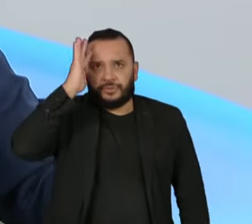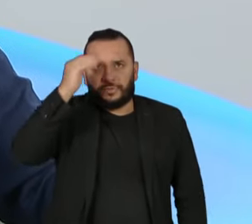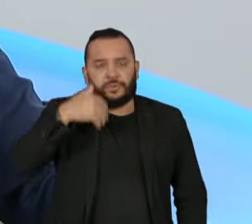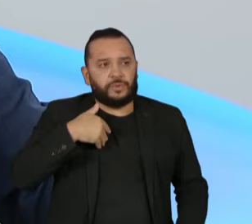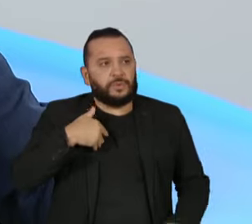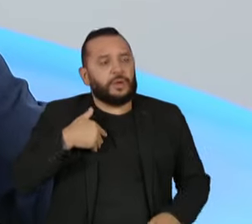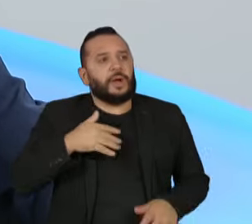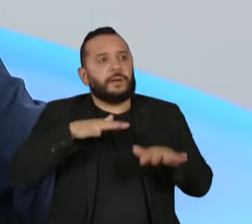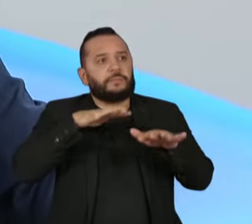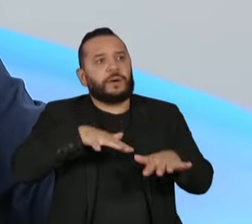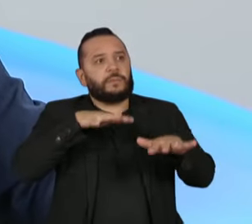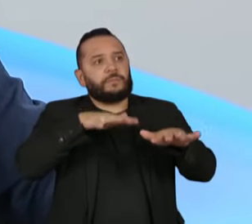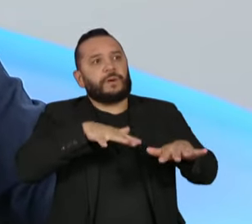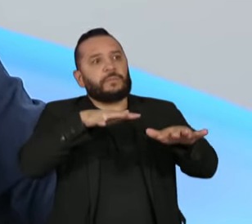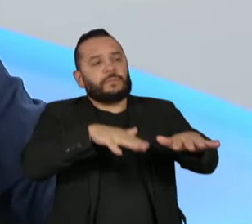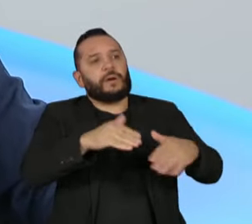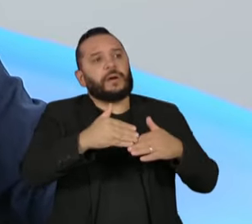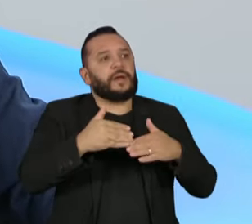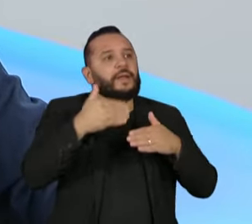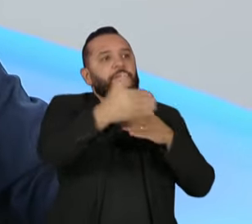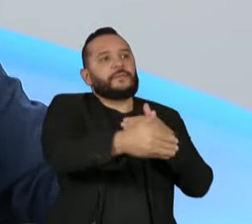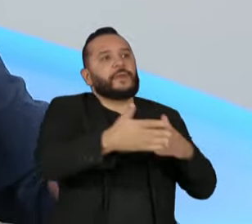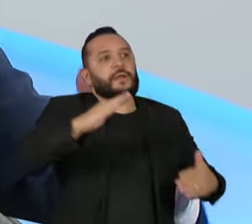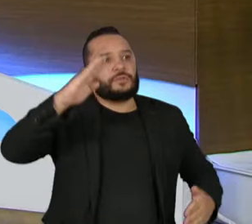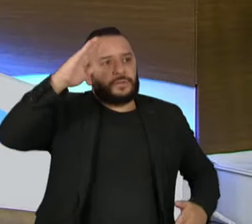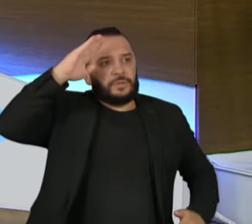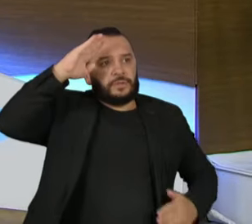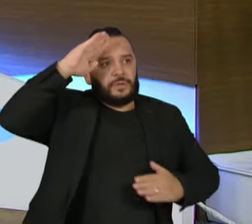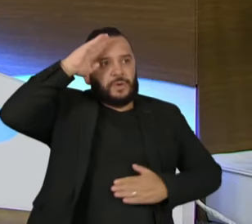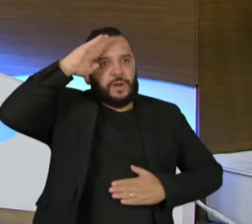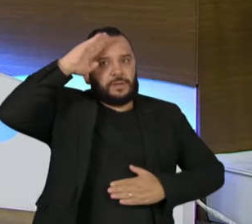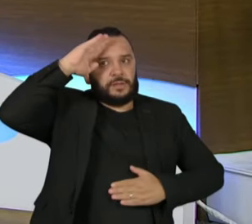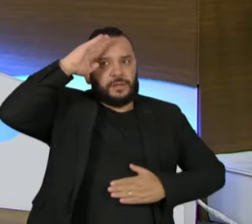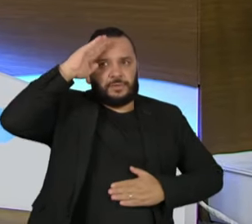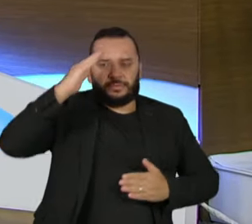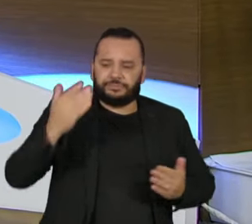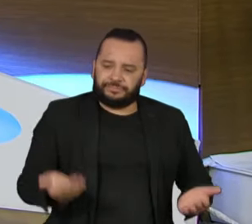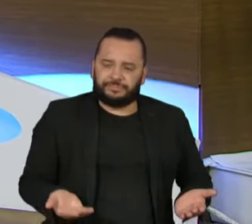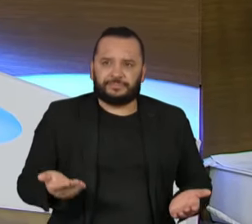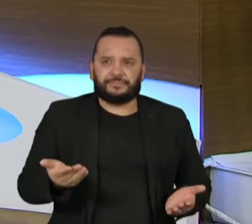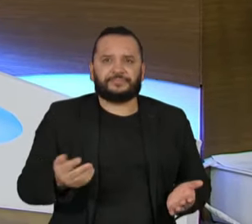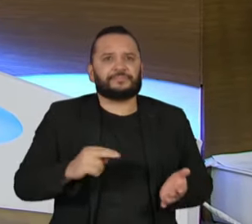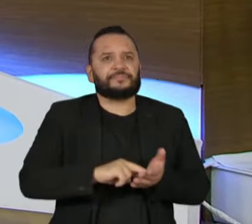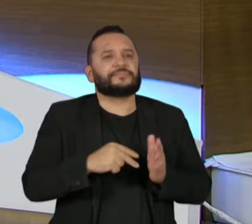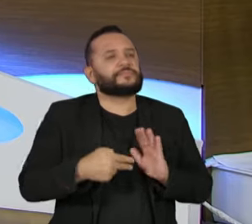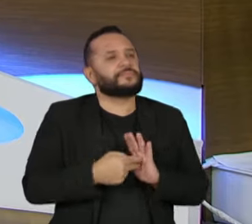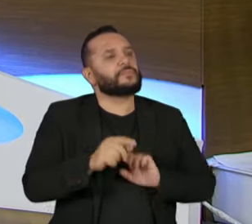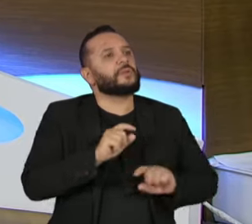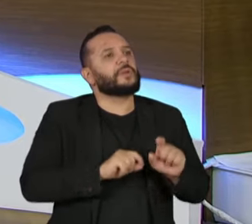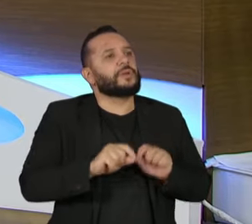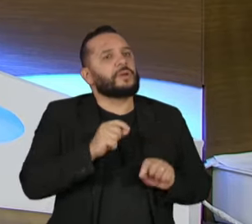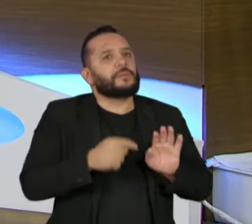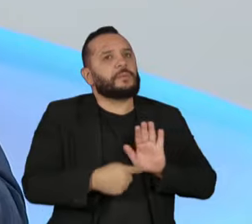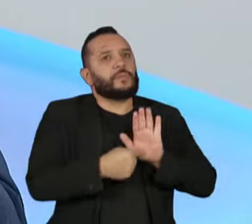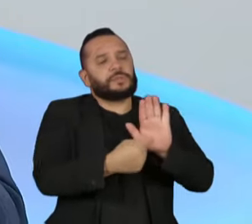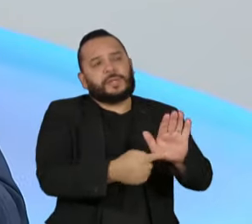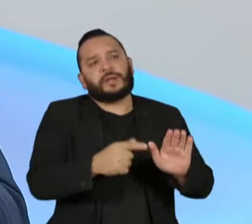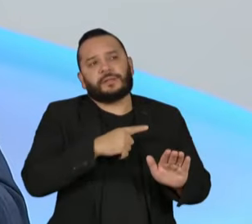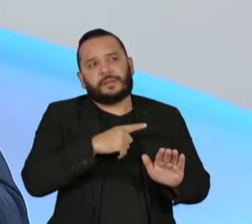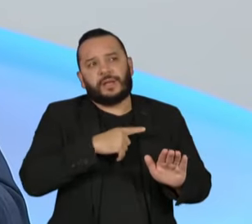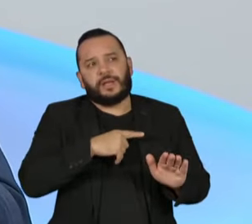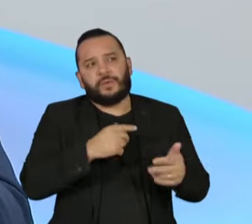frente do quartel do Exército? Está certo? Então, eu cito isso para mostrar que tem alguma coisa